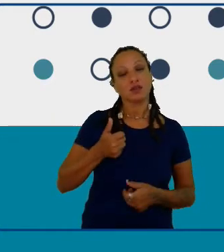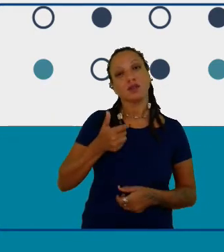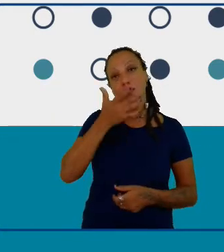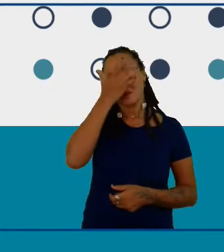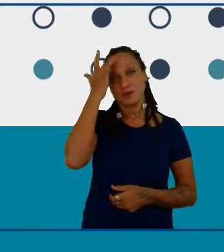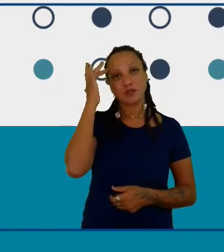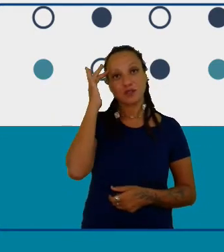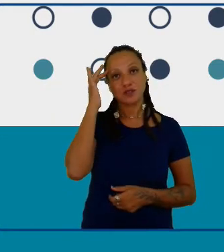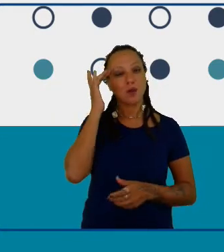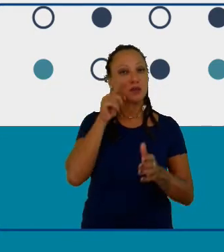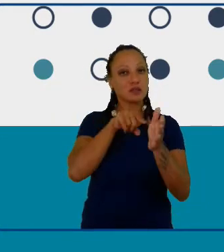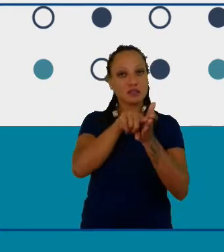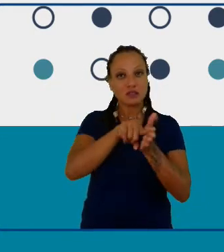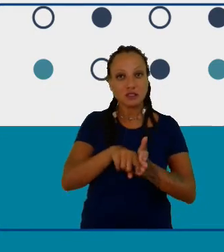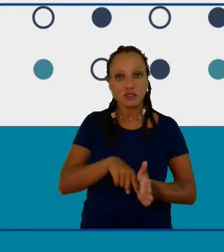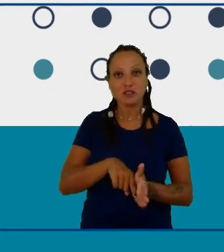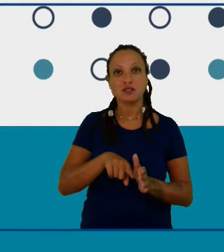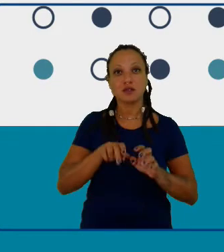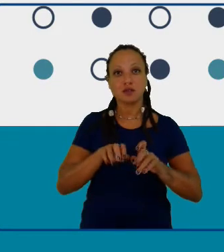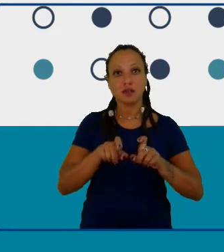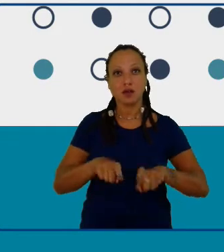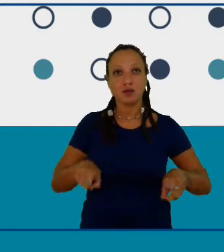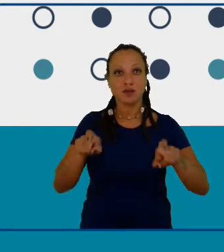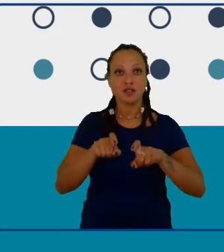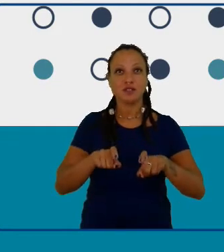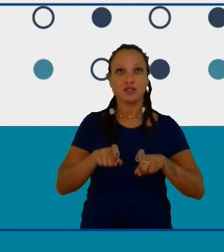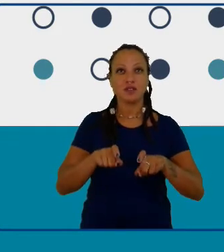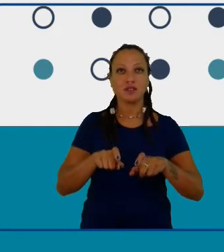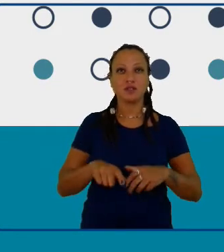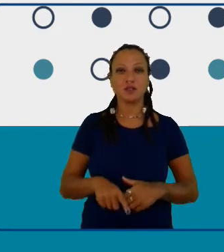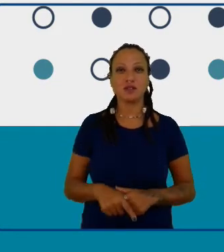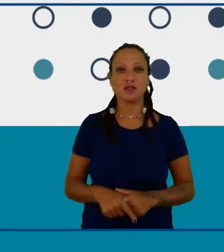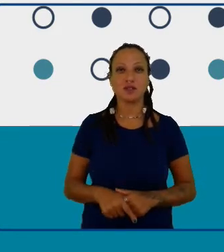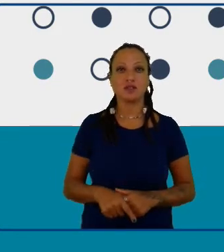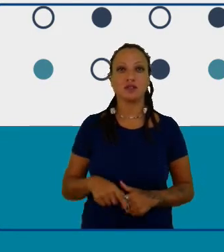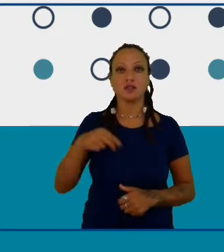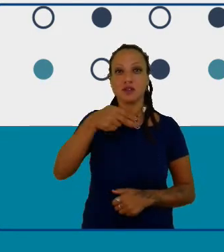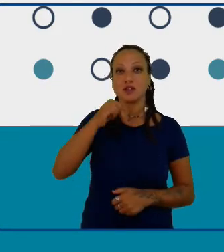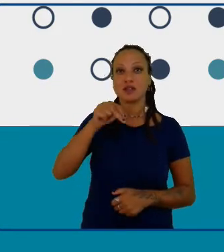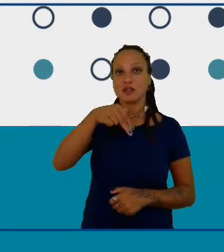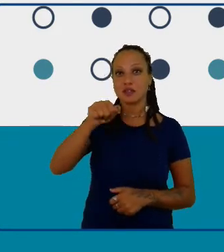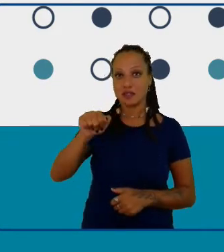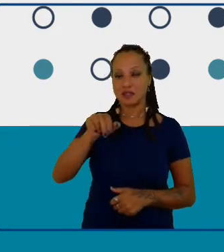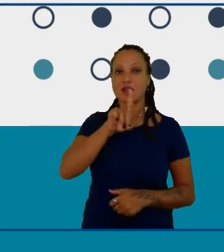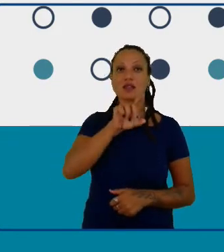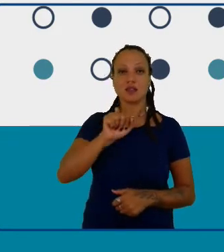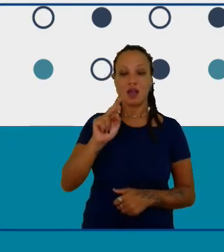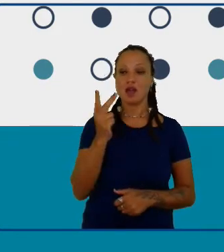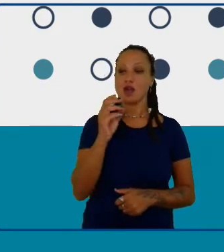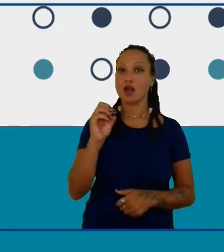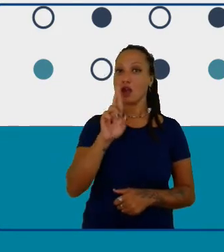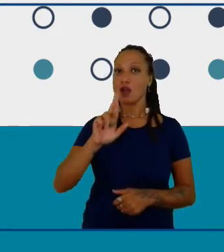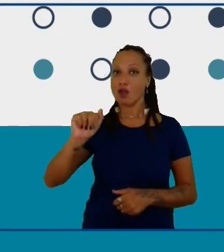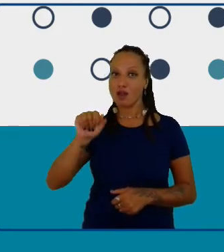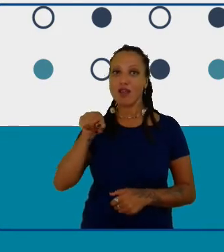cientista da computação Nina Daora vai falar um pouquinho para a gente sobre a participação dela com os projetos de STEM Clubs com o